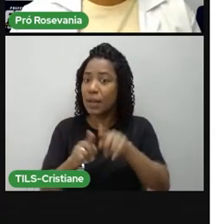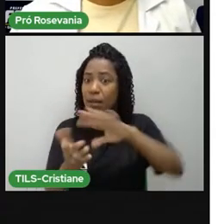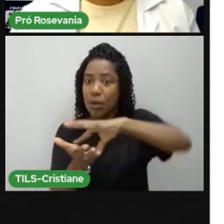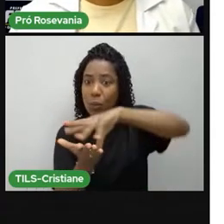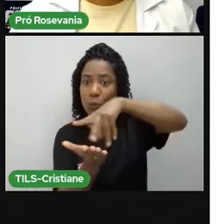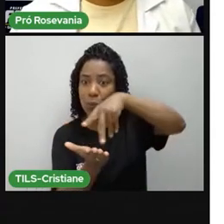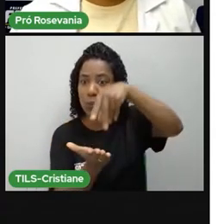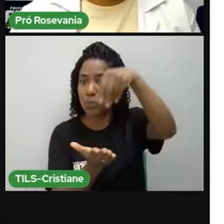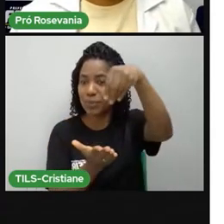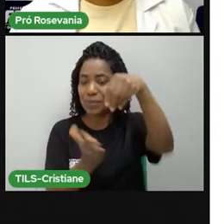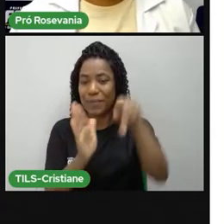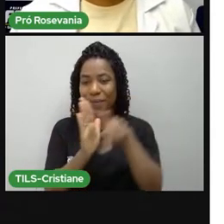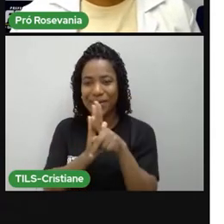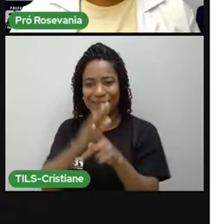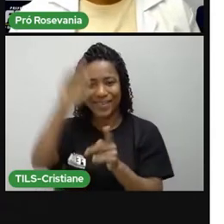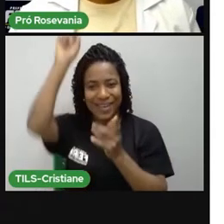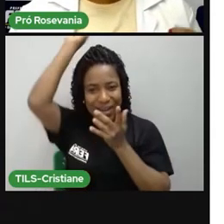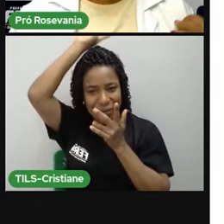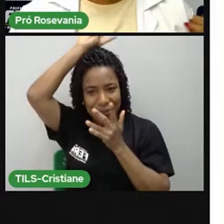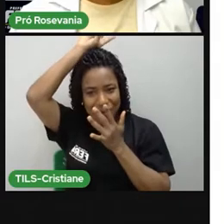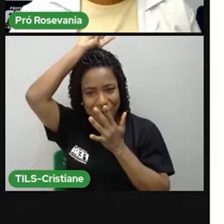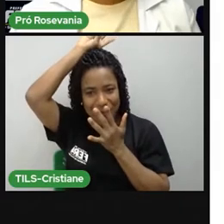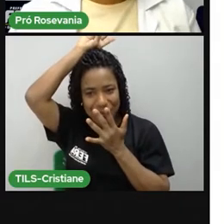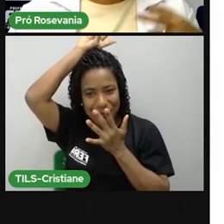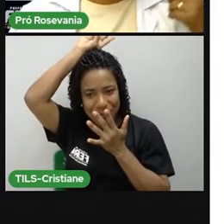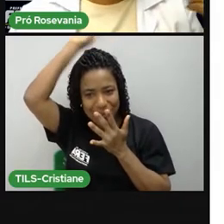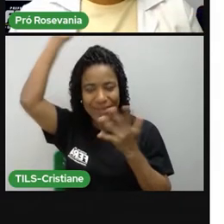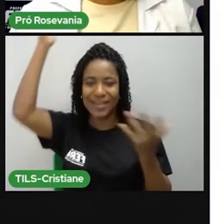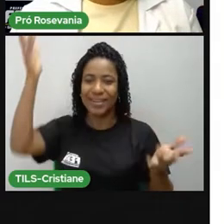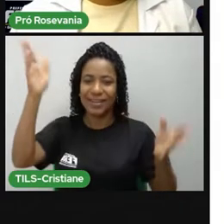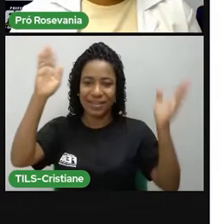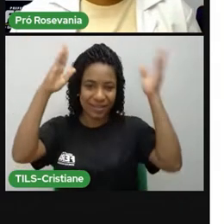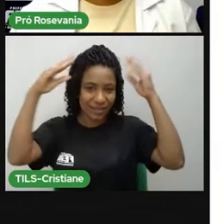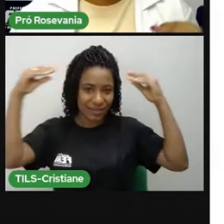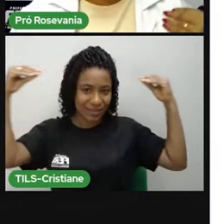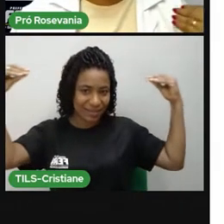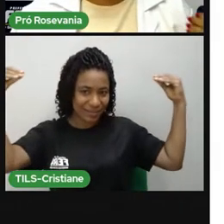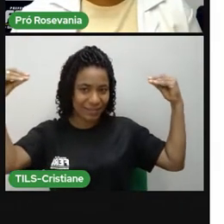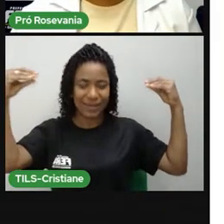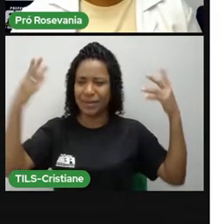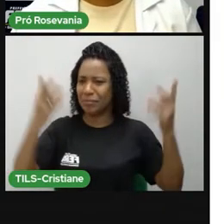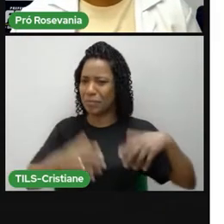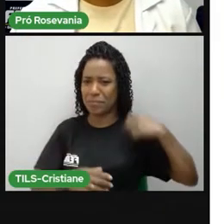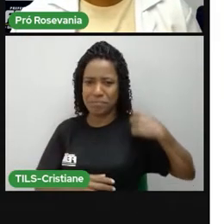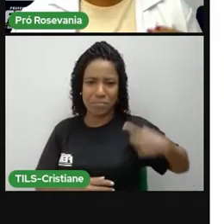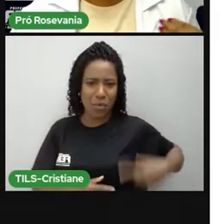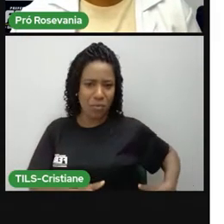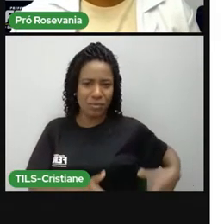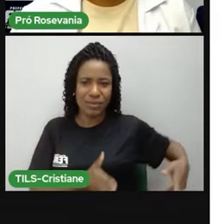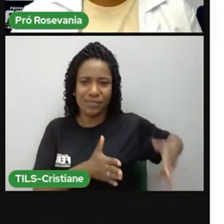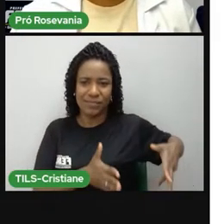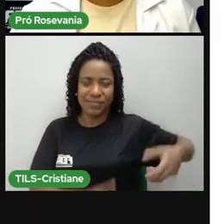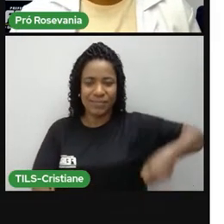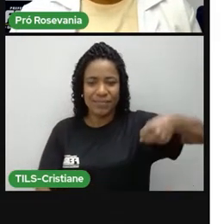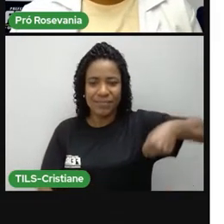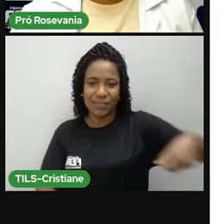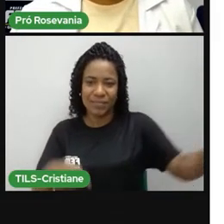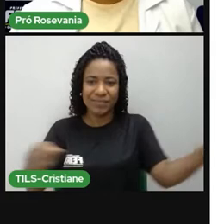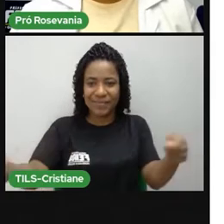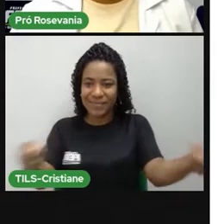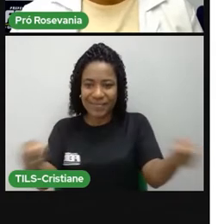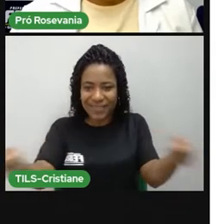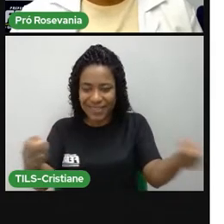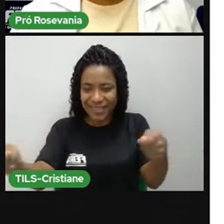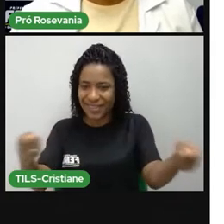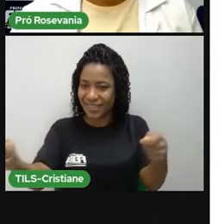o artesanato indígena ali, né, com as palhas, a gente tem chapéu, a gente tem bolsas, a gente tem vasos, peneiras, a